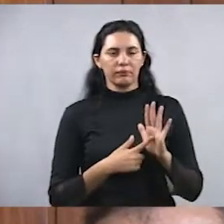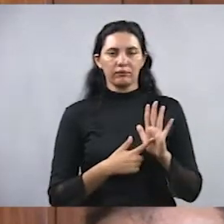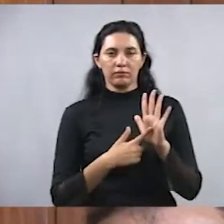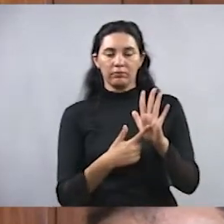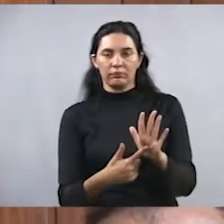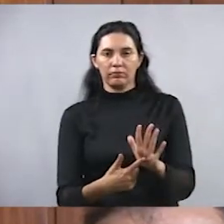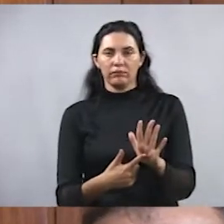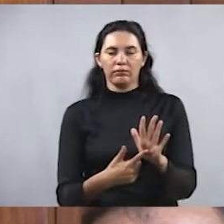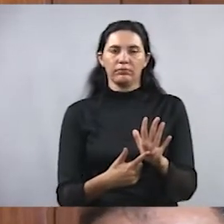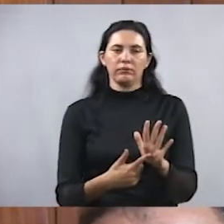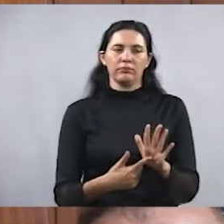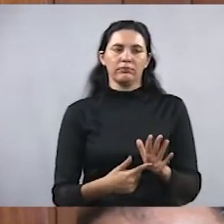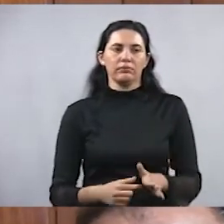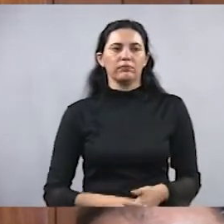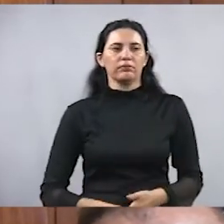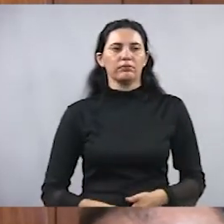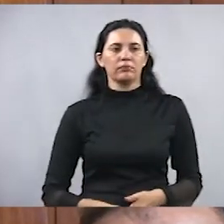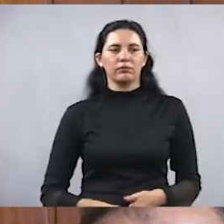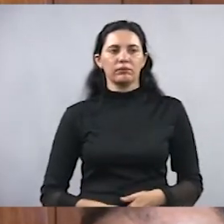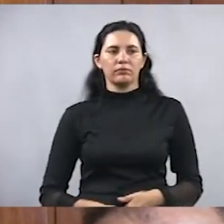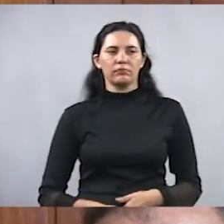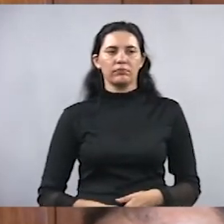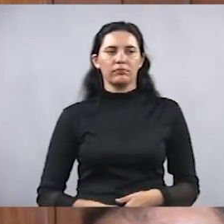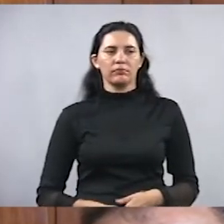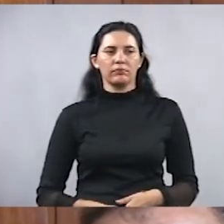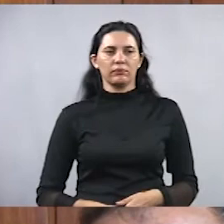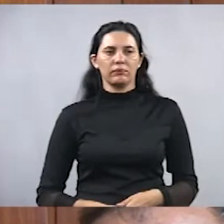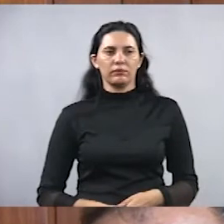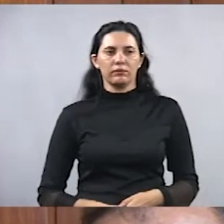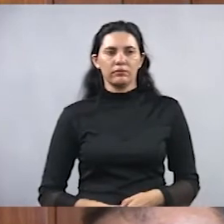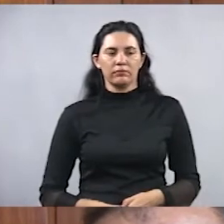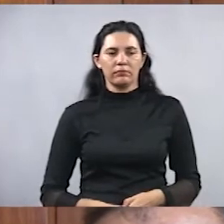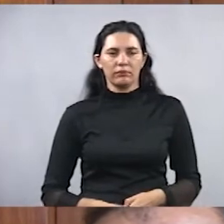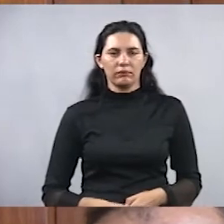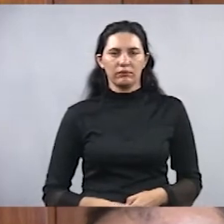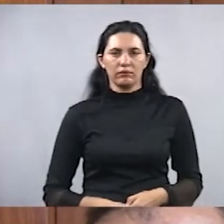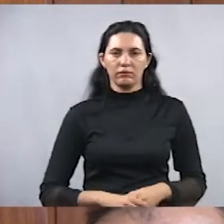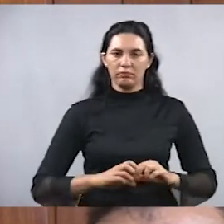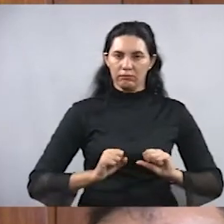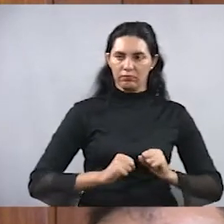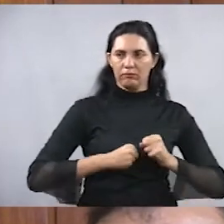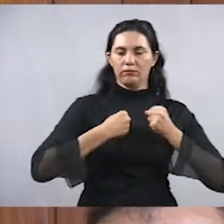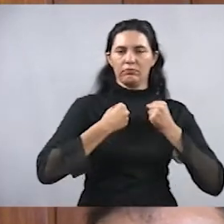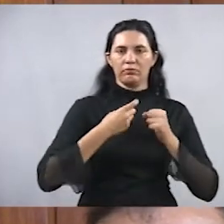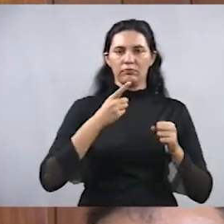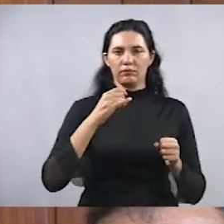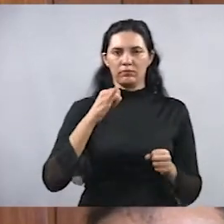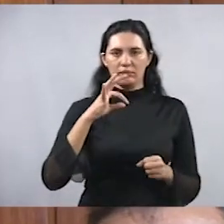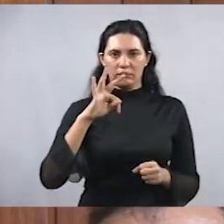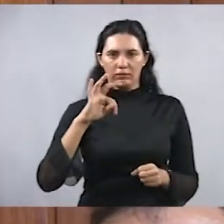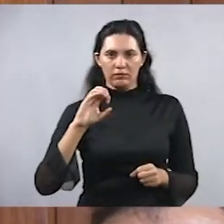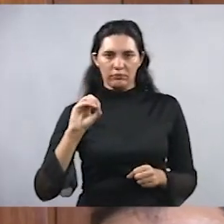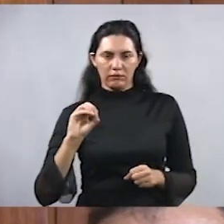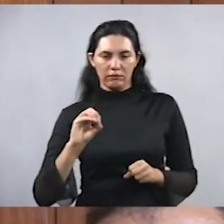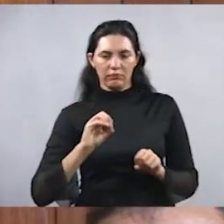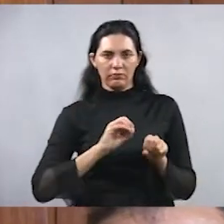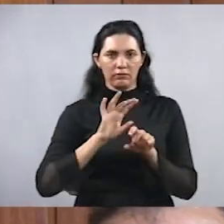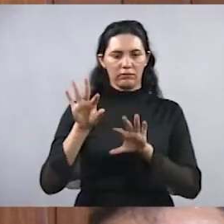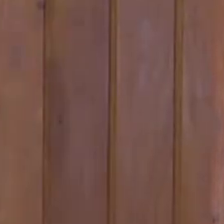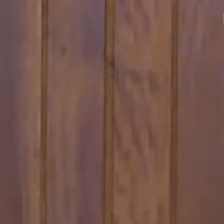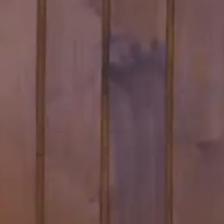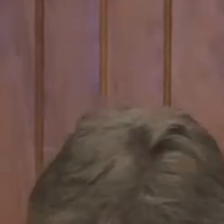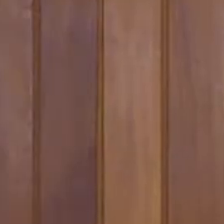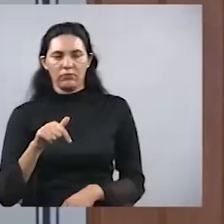determinação do seu dito contagia, eu tenho certeza, a todos